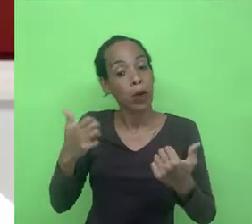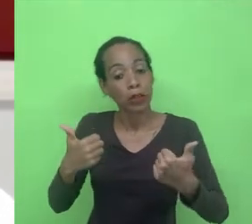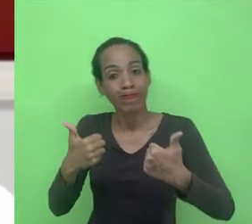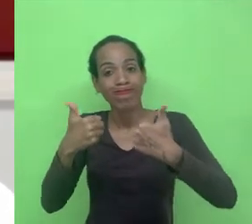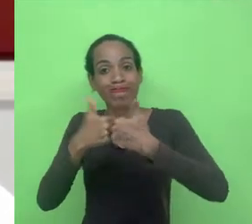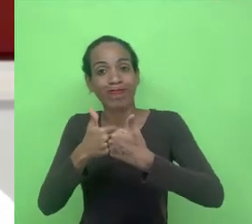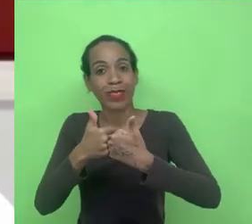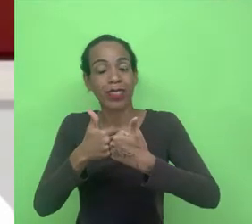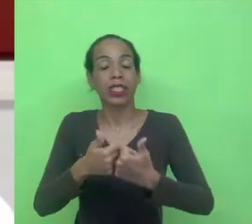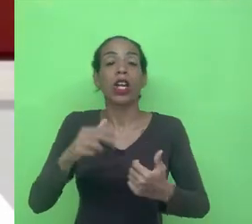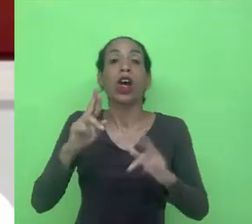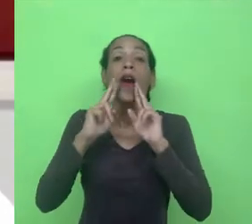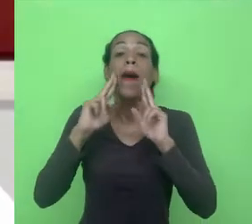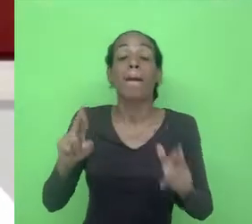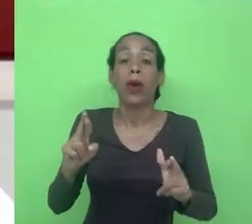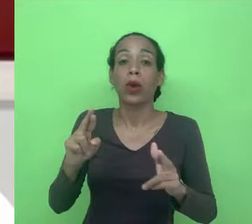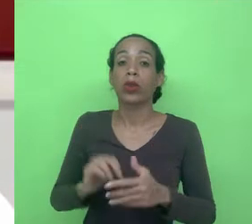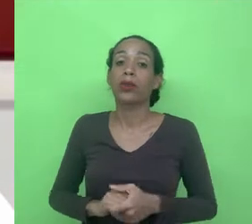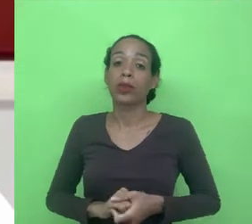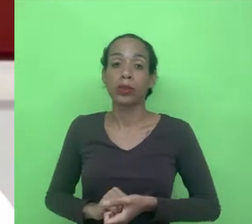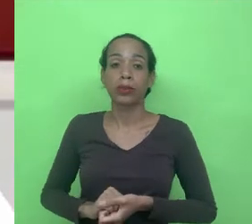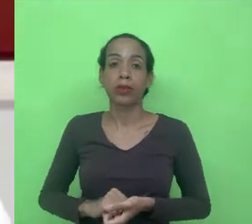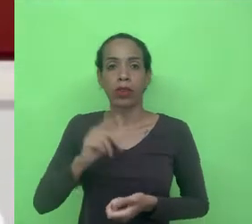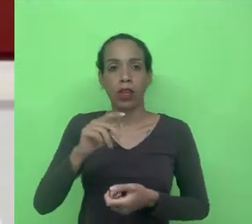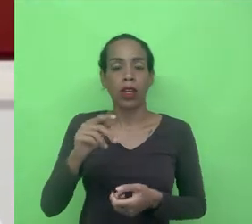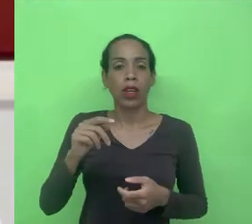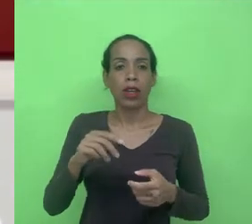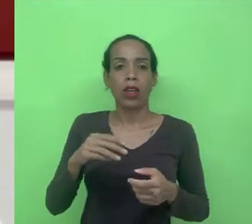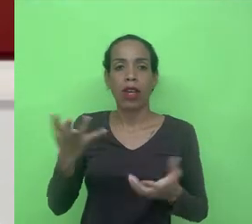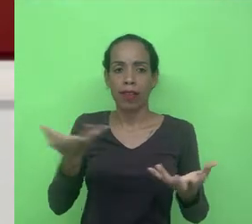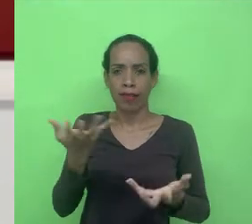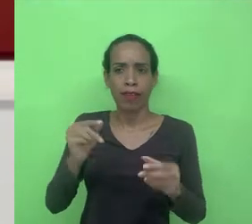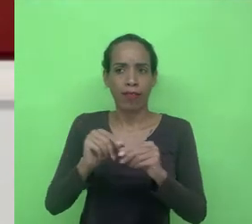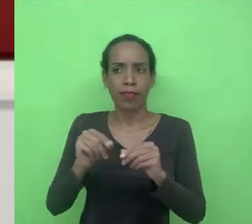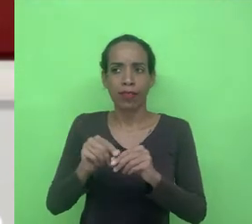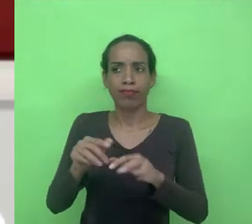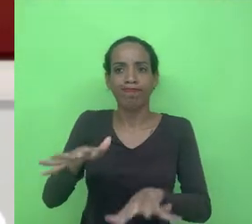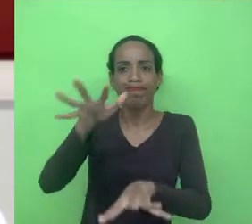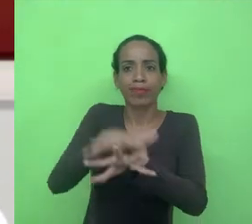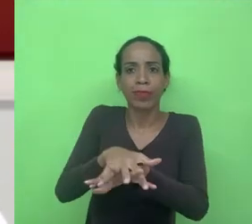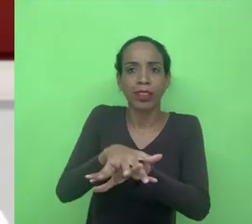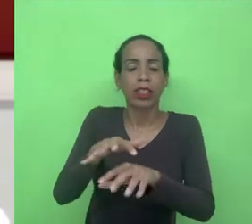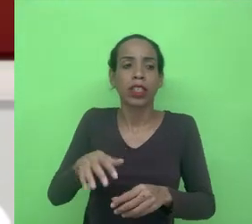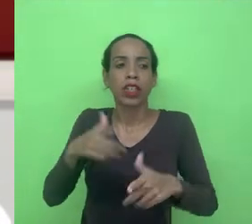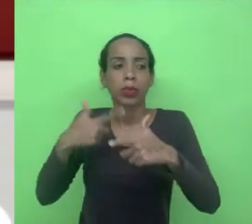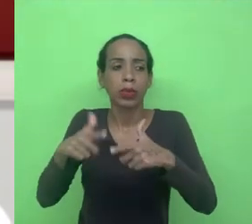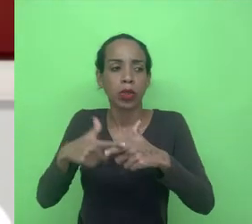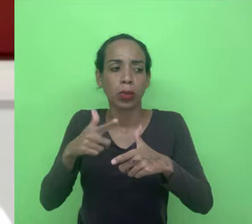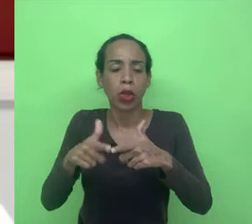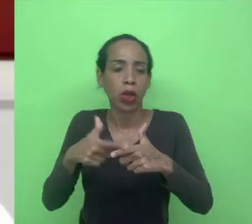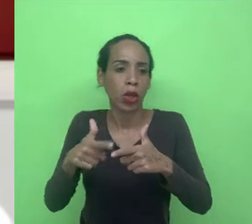elas pretendem resolver. Você pretende fazer alguma inclusão de um problema próximo,